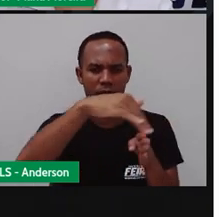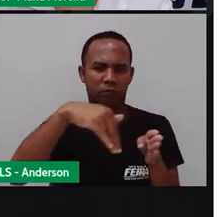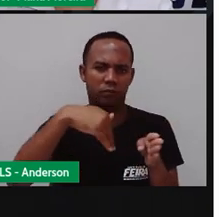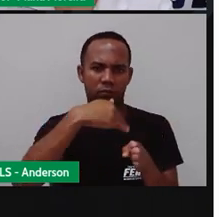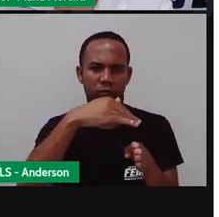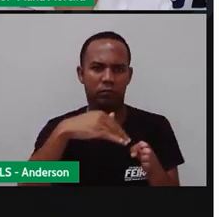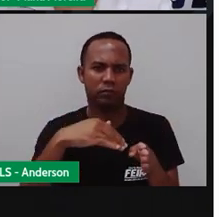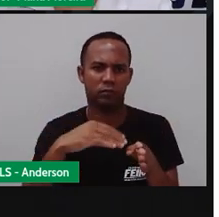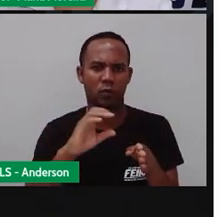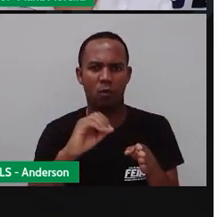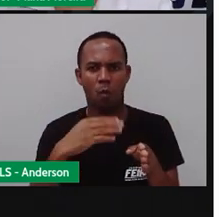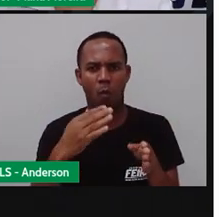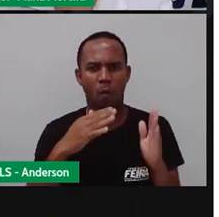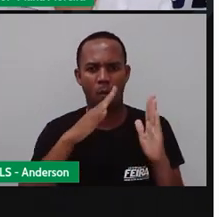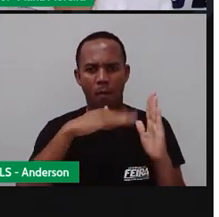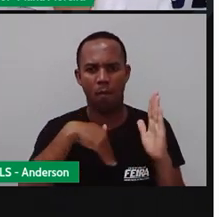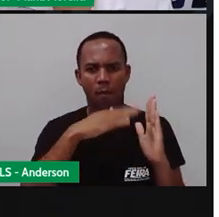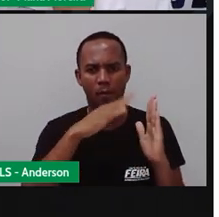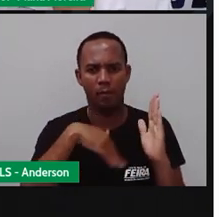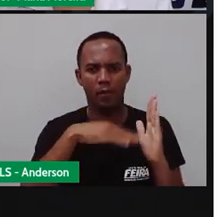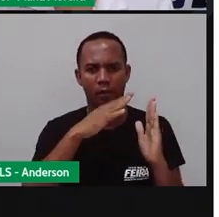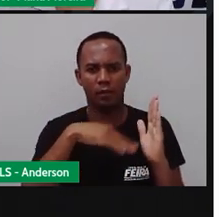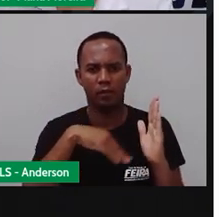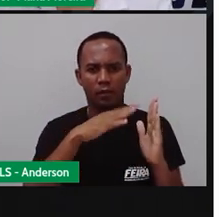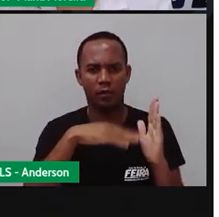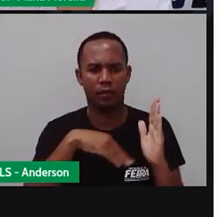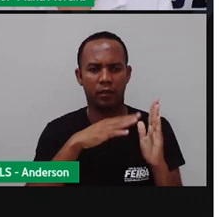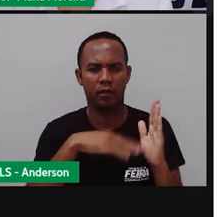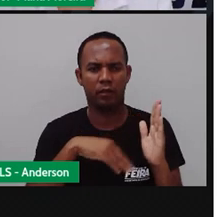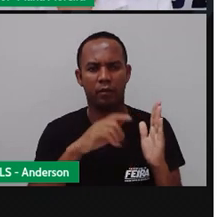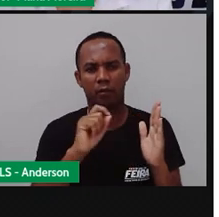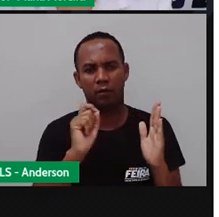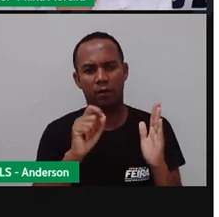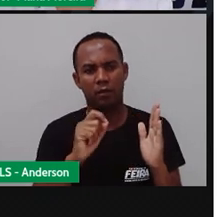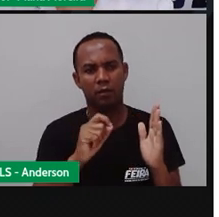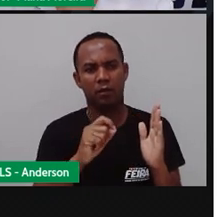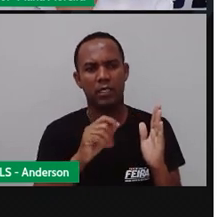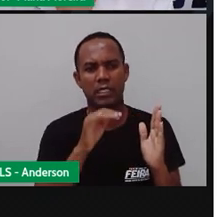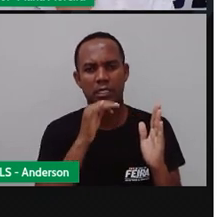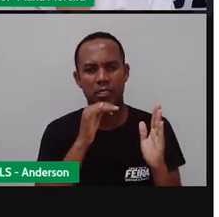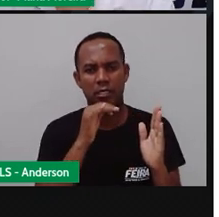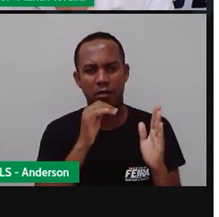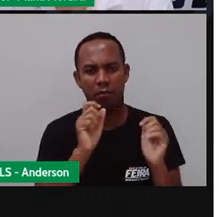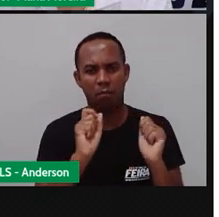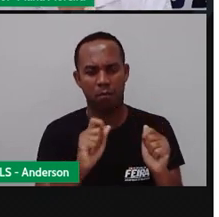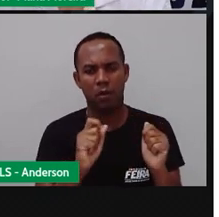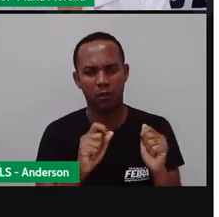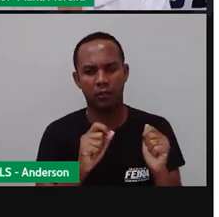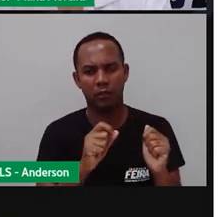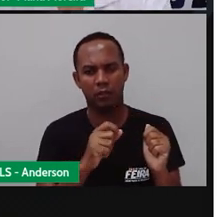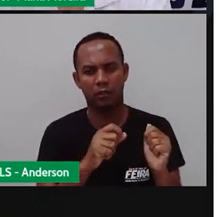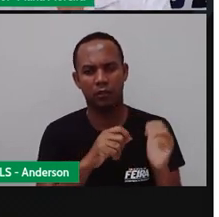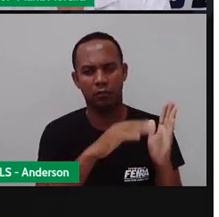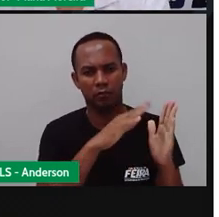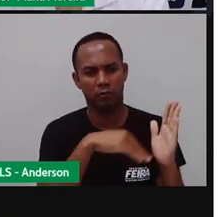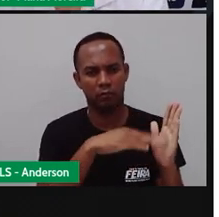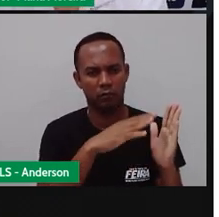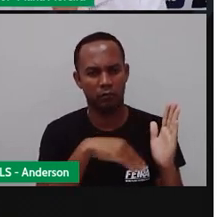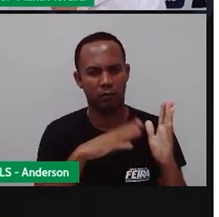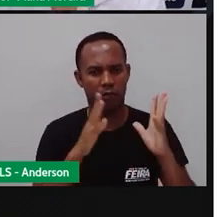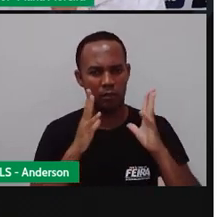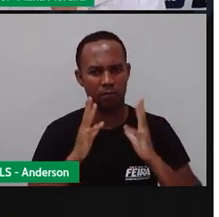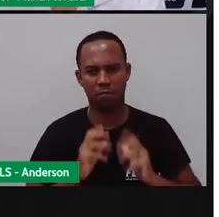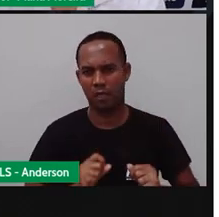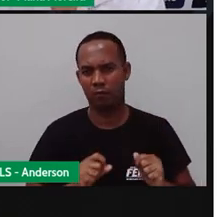dobraduras Ou pinte com tinta guache Por quê? Porque é uma tinta lavável Você pode passar água E ela vai sair